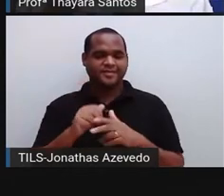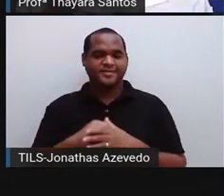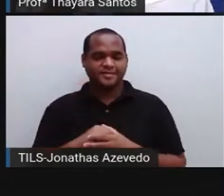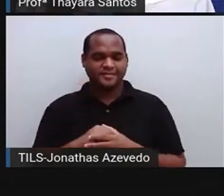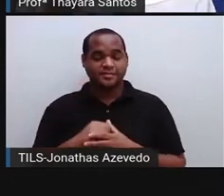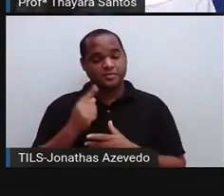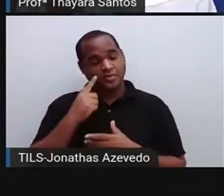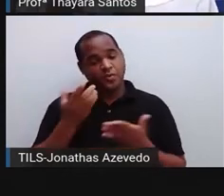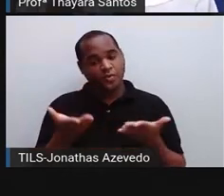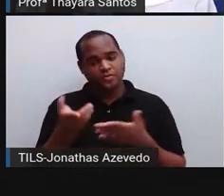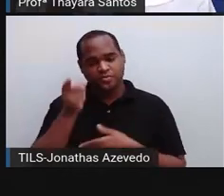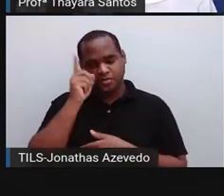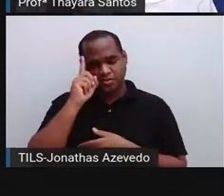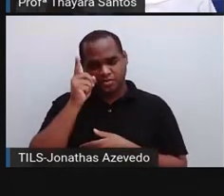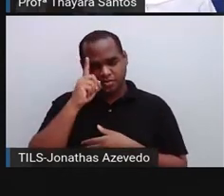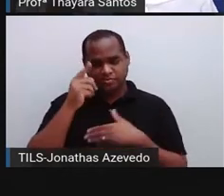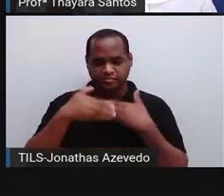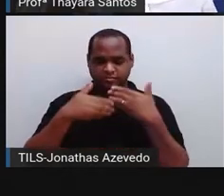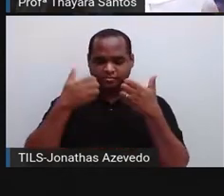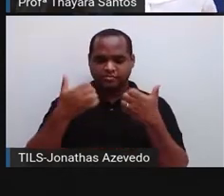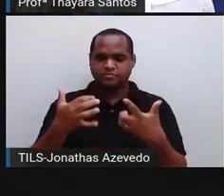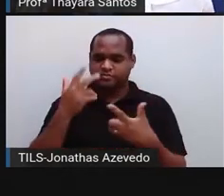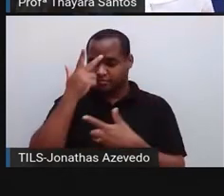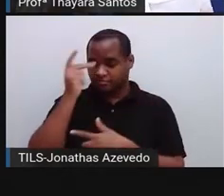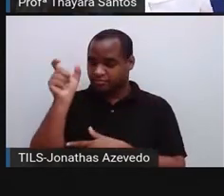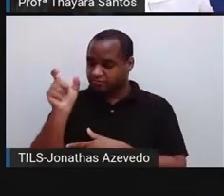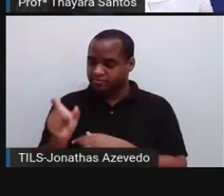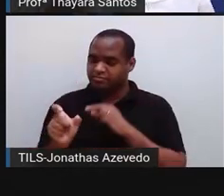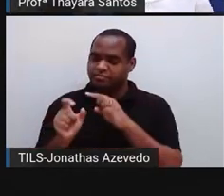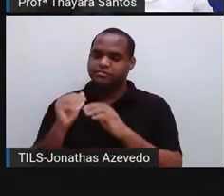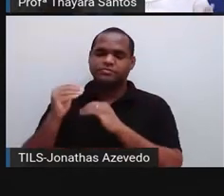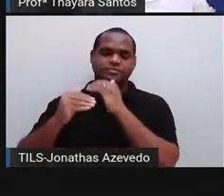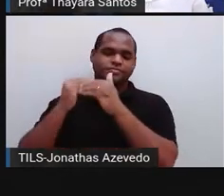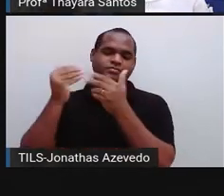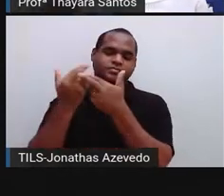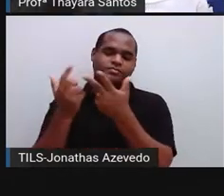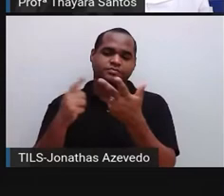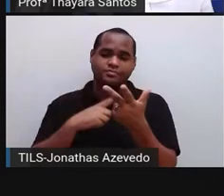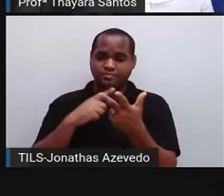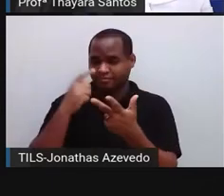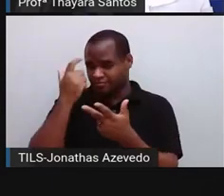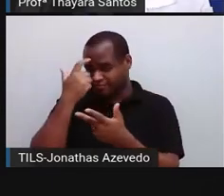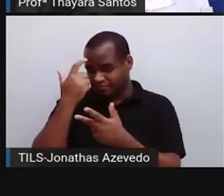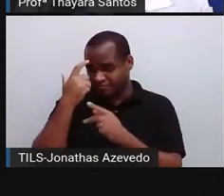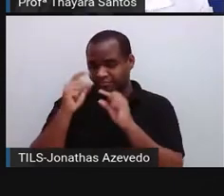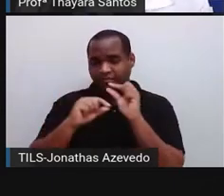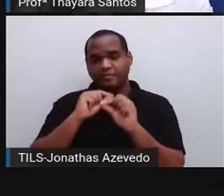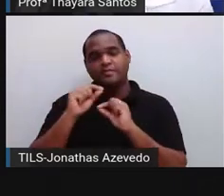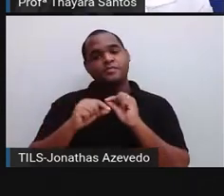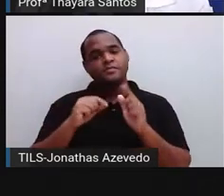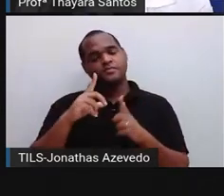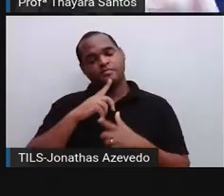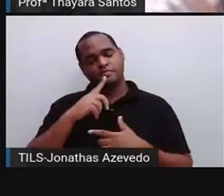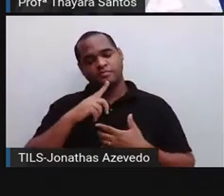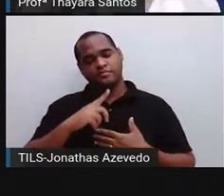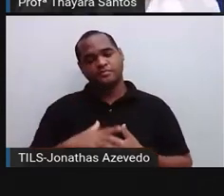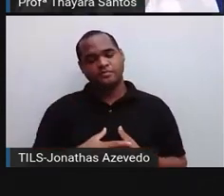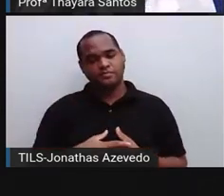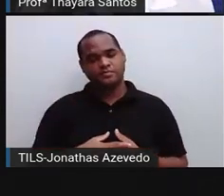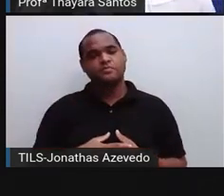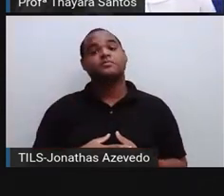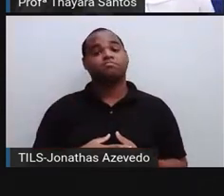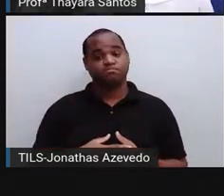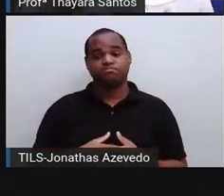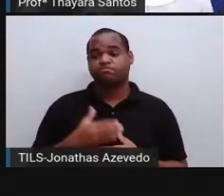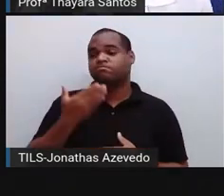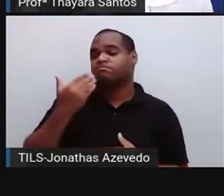cotidiano, toda vez que a gente vai falar, ah, fulano evoluiu, ou tal marco evoluiu, a gente sempre está falando no sentido de melhorou,